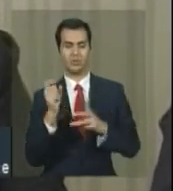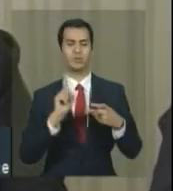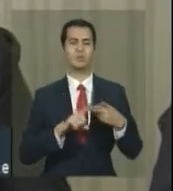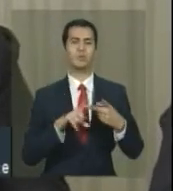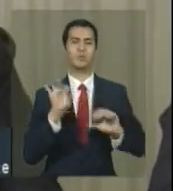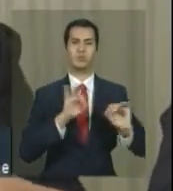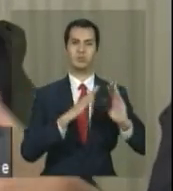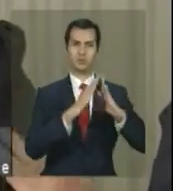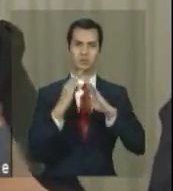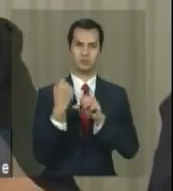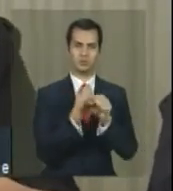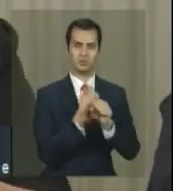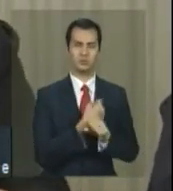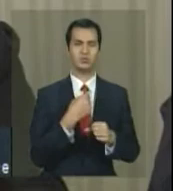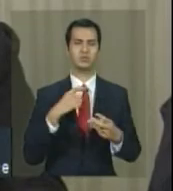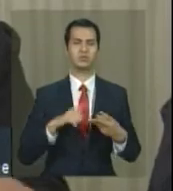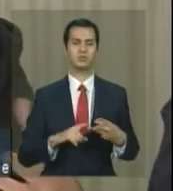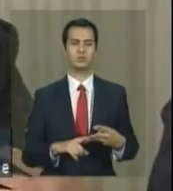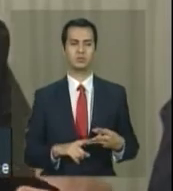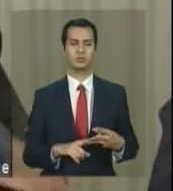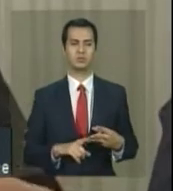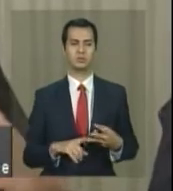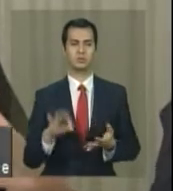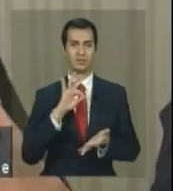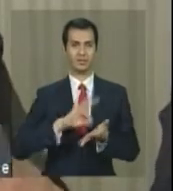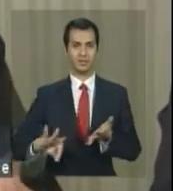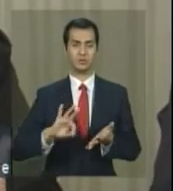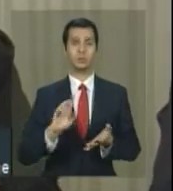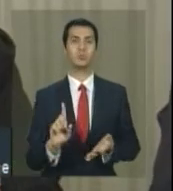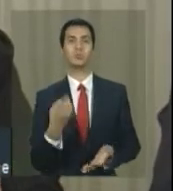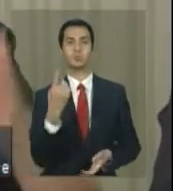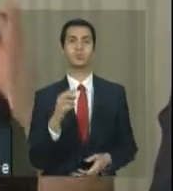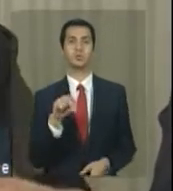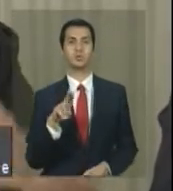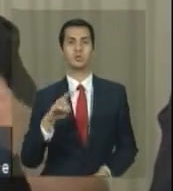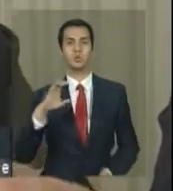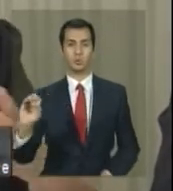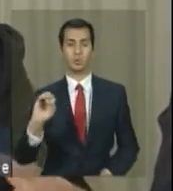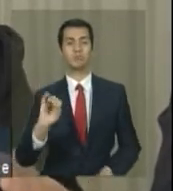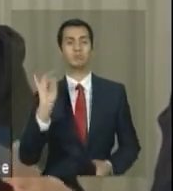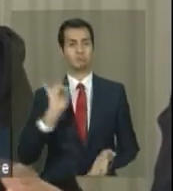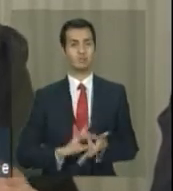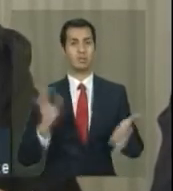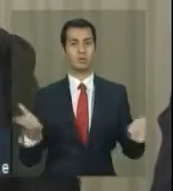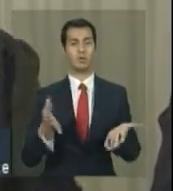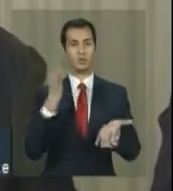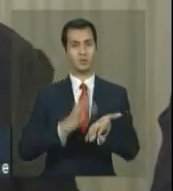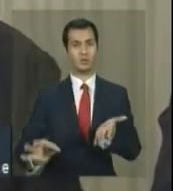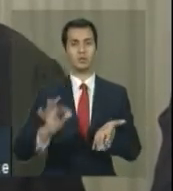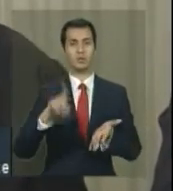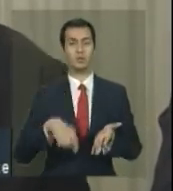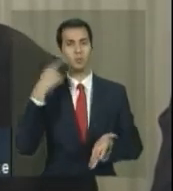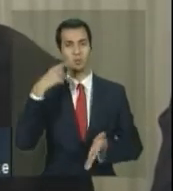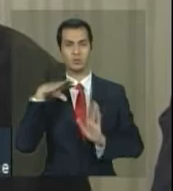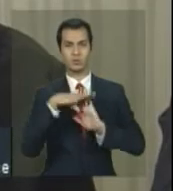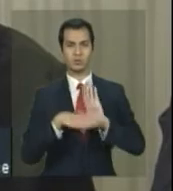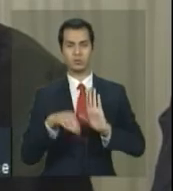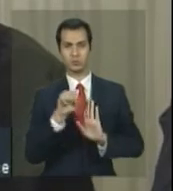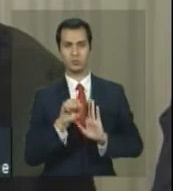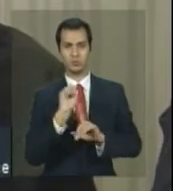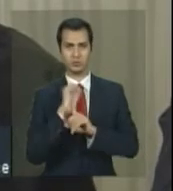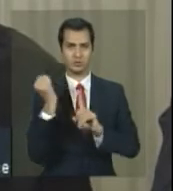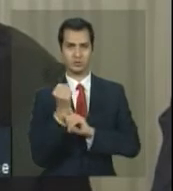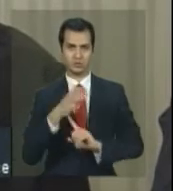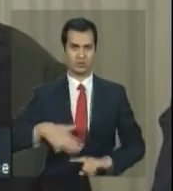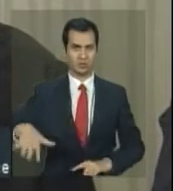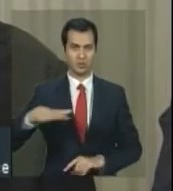Minha Vida. Então, o cadastro único, de fato, se tornando um cadastro de políticas sociais. Eu acho que é um ganho não só